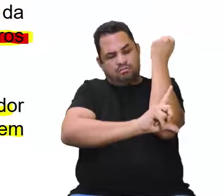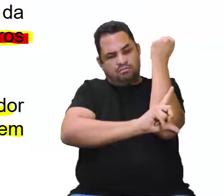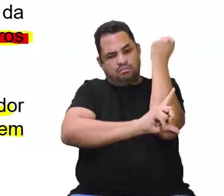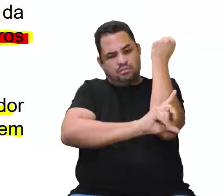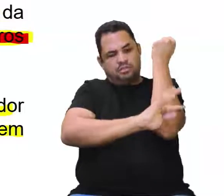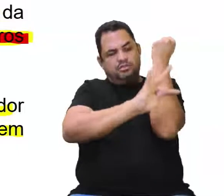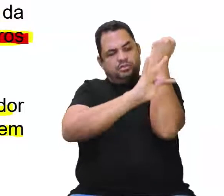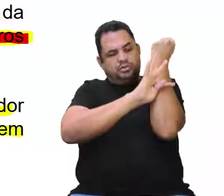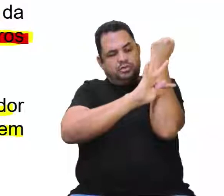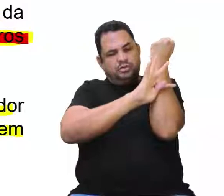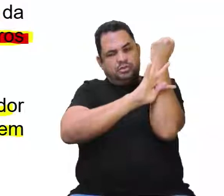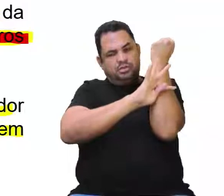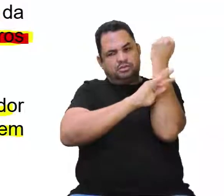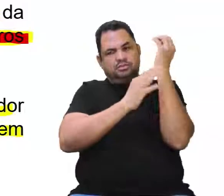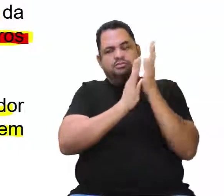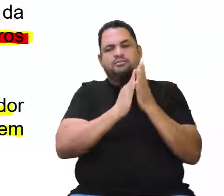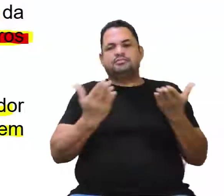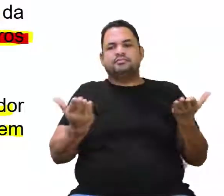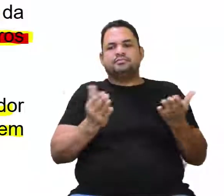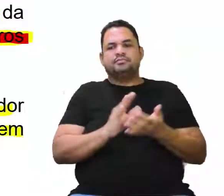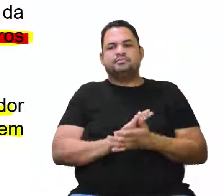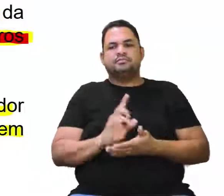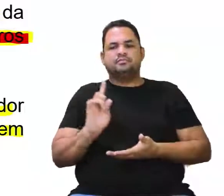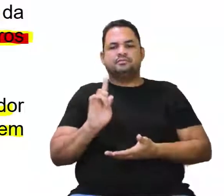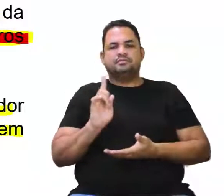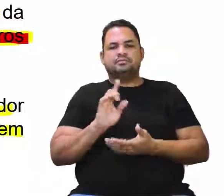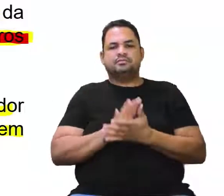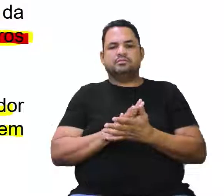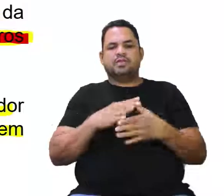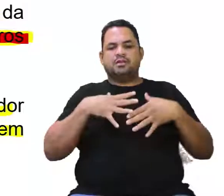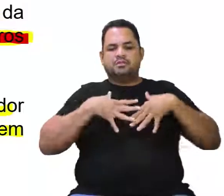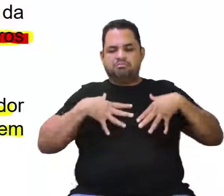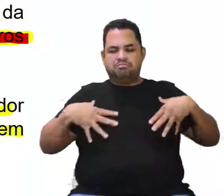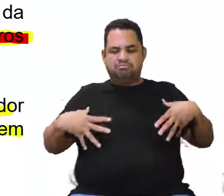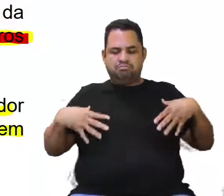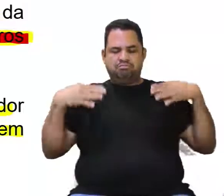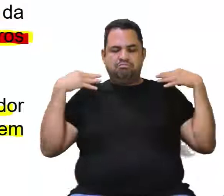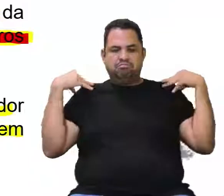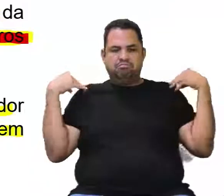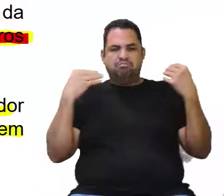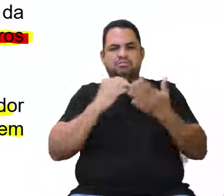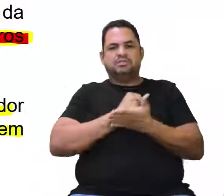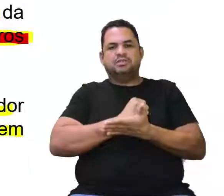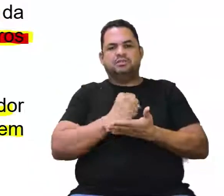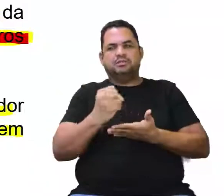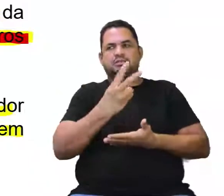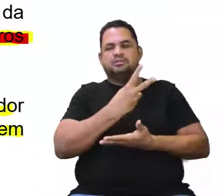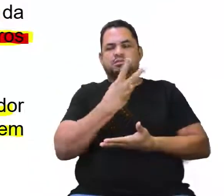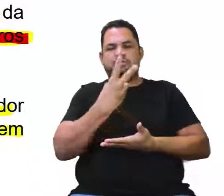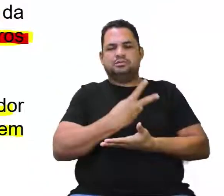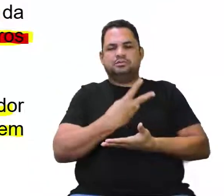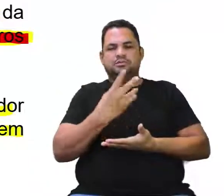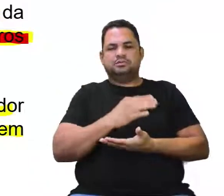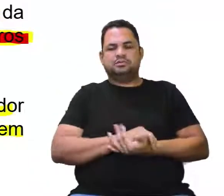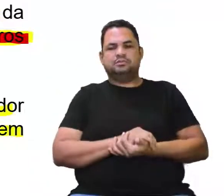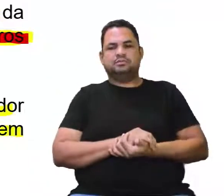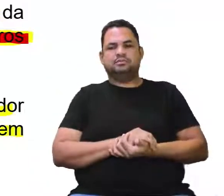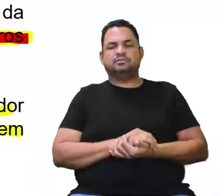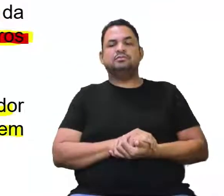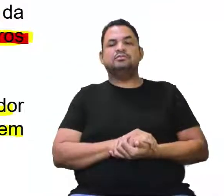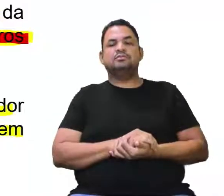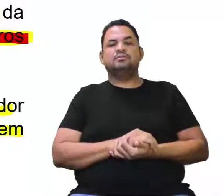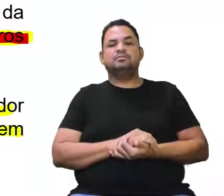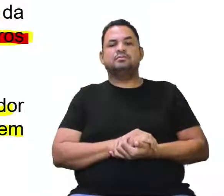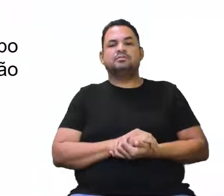toráxica. Então, ela não vai atingir ali peitoral, ombros e braços. Então, eu já elimino essas duas, certo, professora Iris?